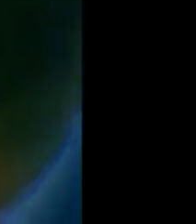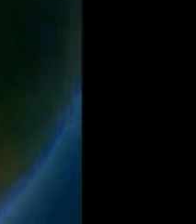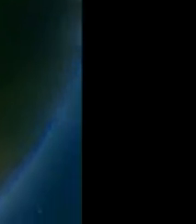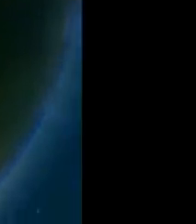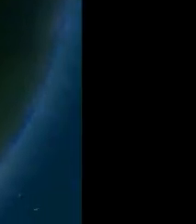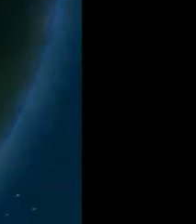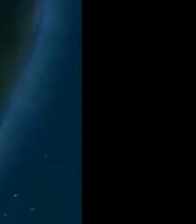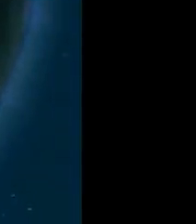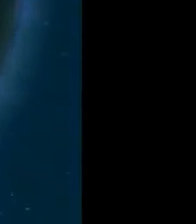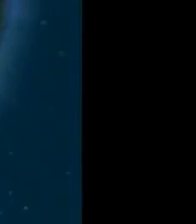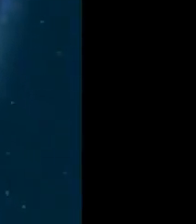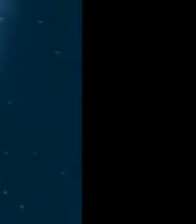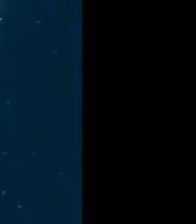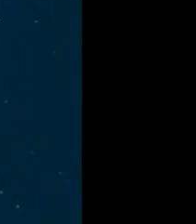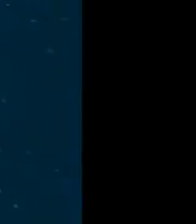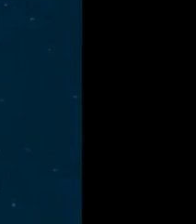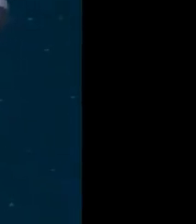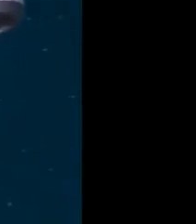A paz do Senhor Jesus E